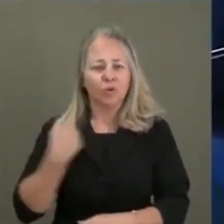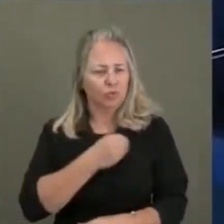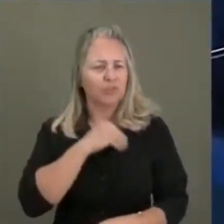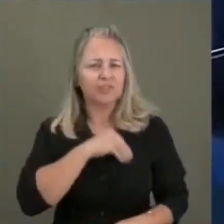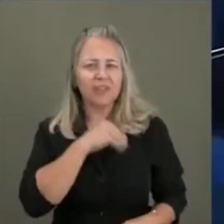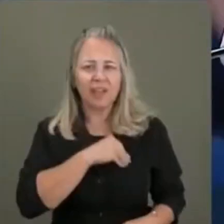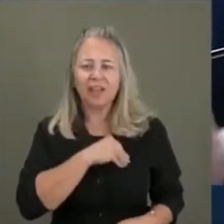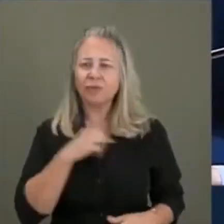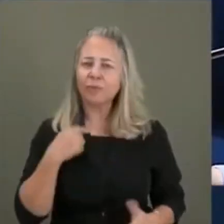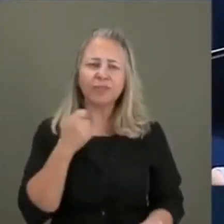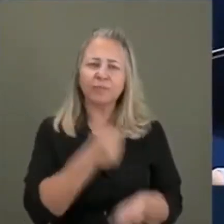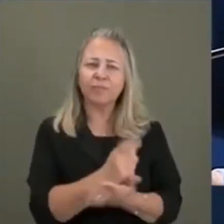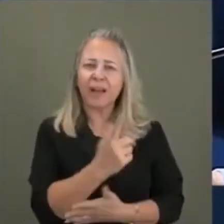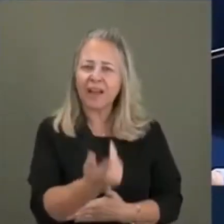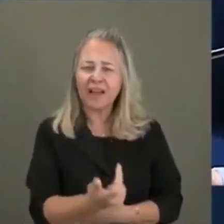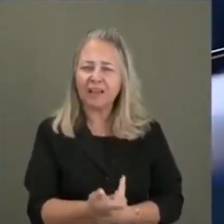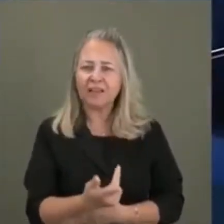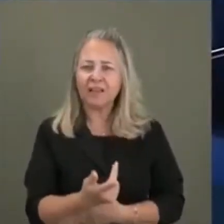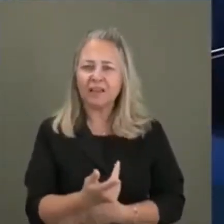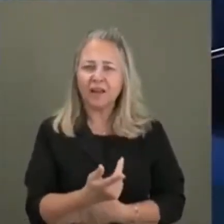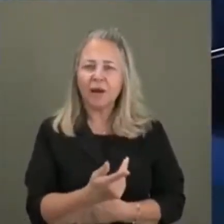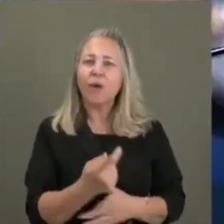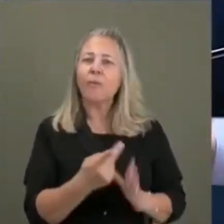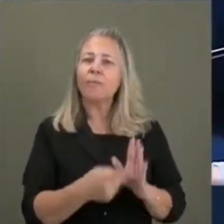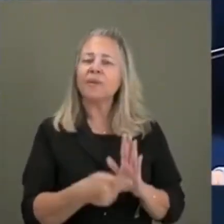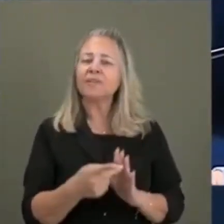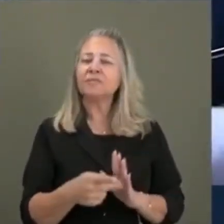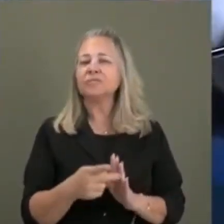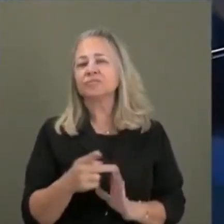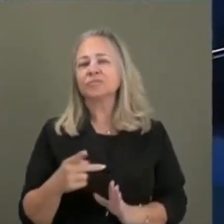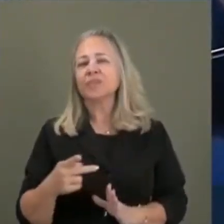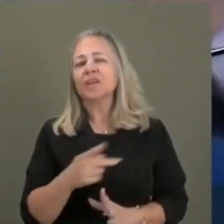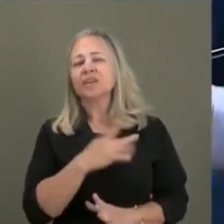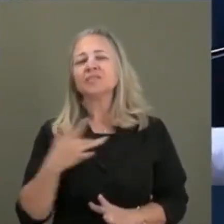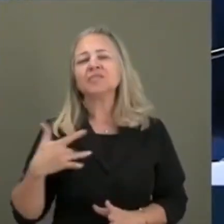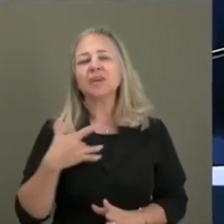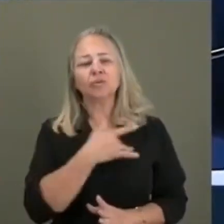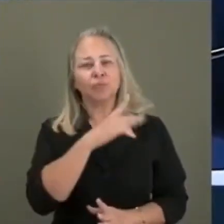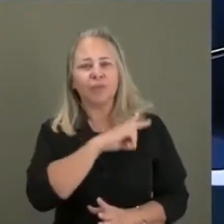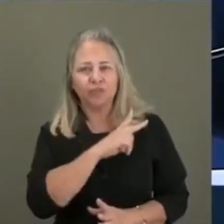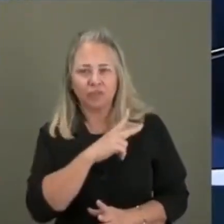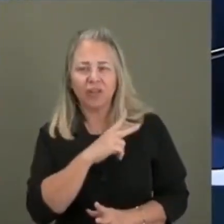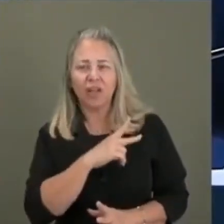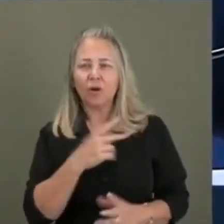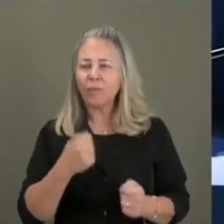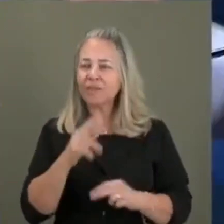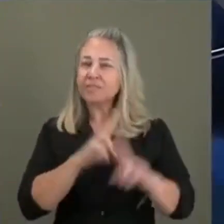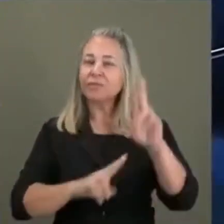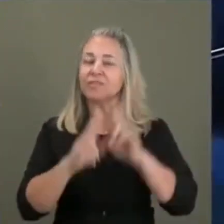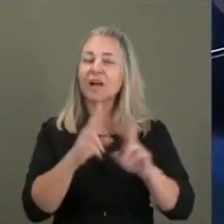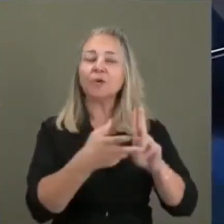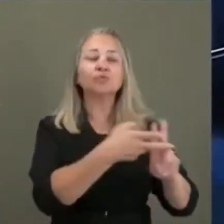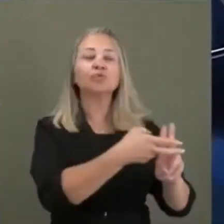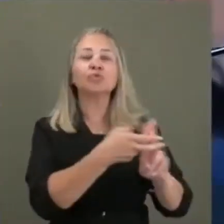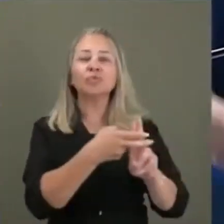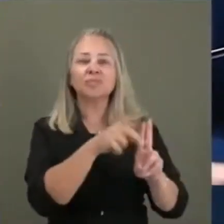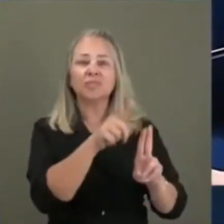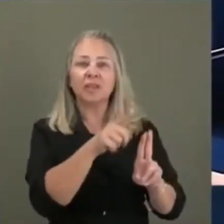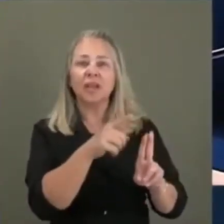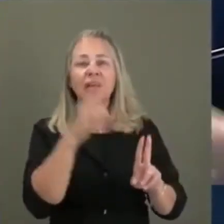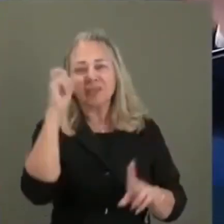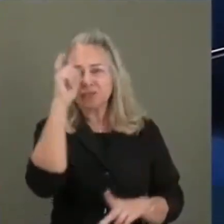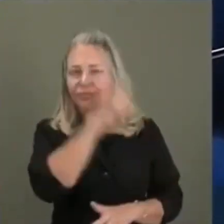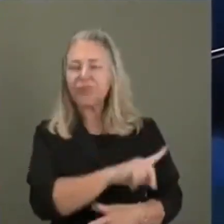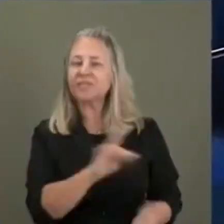gente não pode pagar um plano de saúde particular? Aí eu falo para alguns polícias de Amagogo, comece a usar o SUS, para ver como é que o SUS, porque o SUS não é fácil, o SUS é